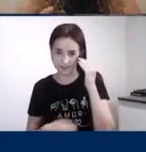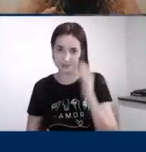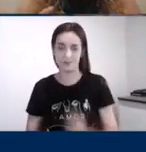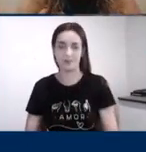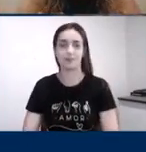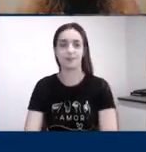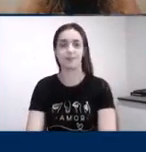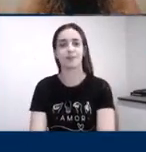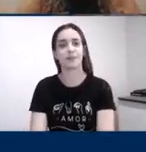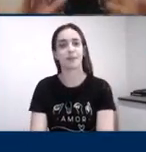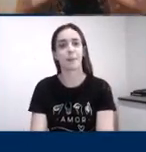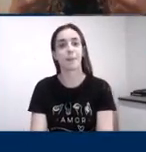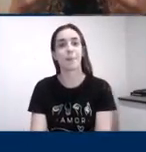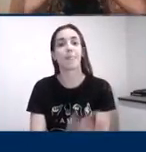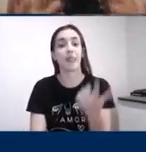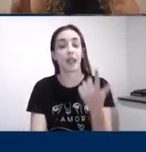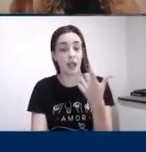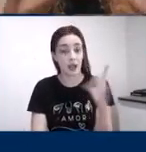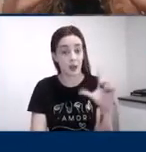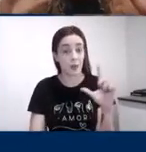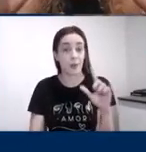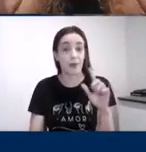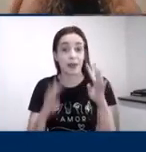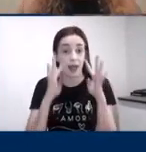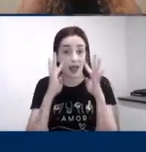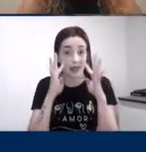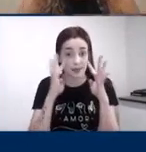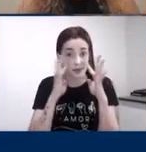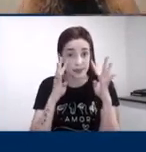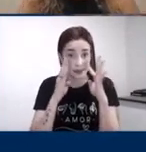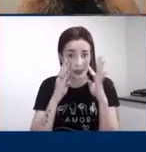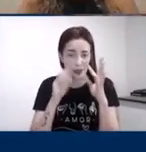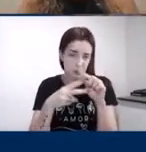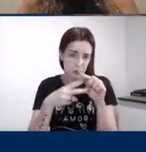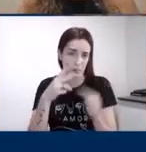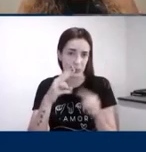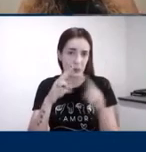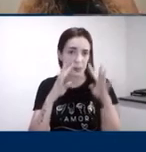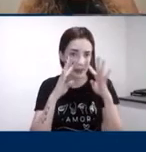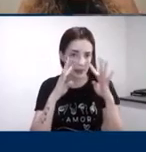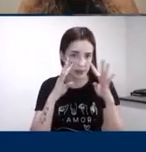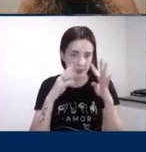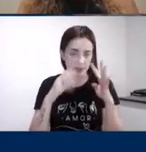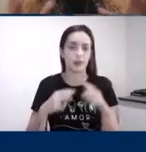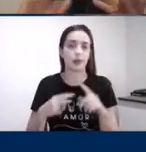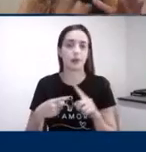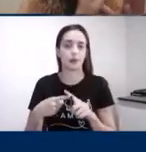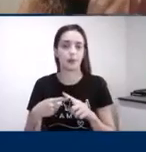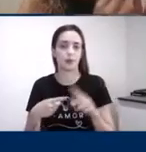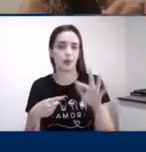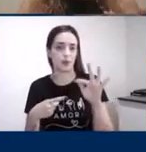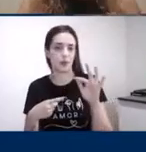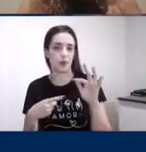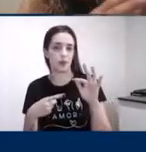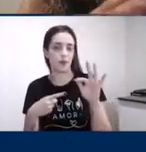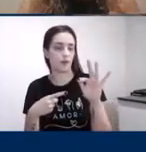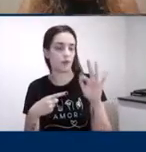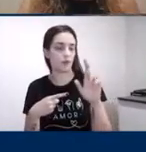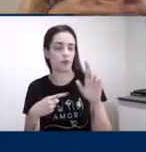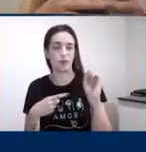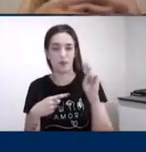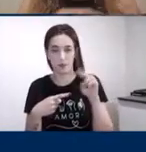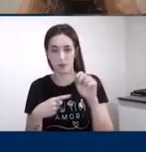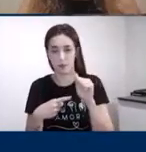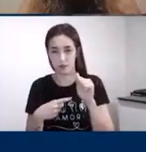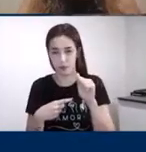A outra atenção que eu estou falando que é essa atenção dessa área mais pré-central do cérebro é o que a gente chama de uma